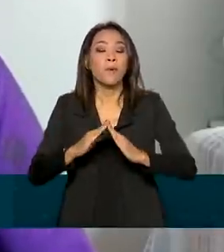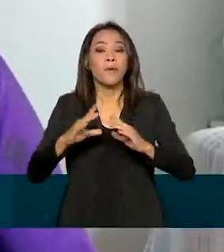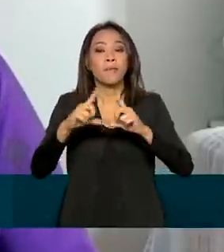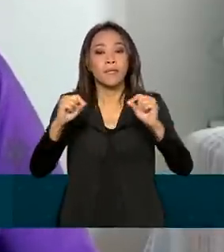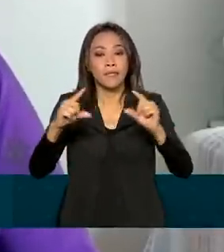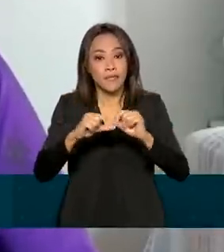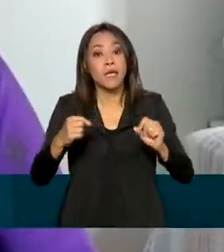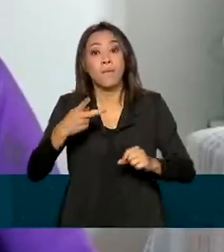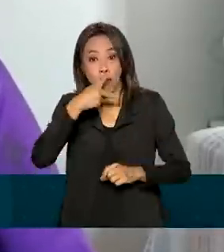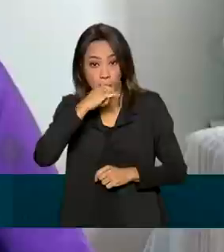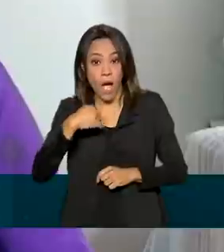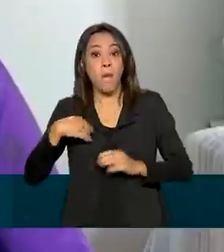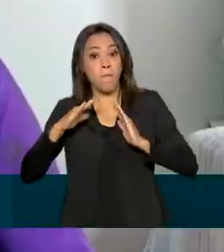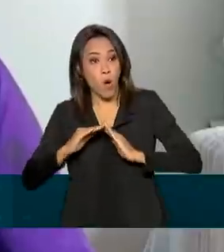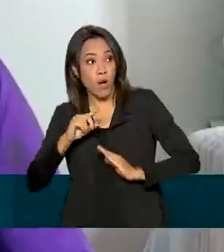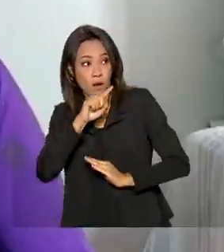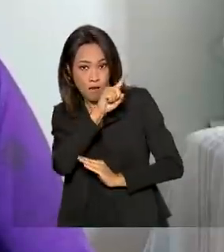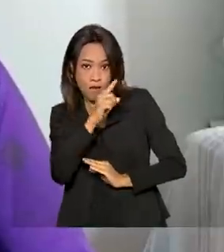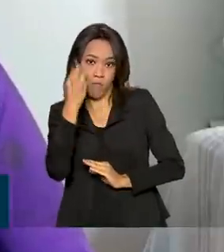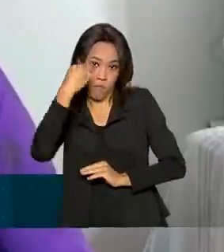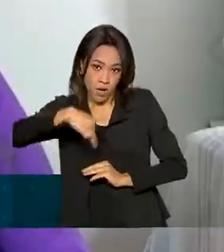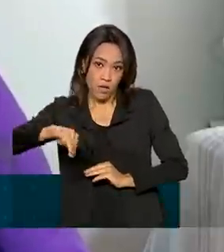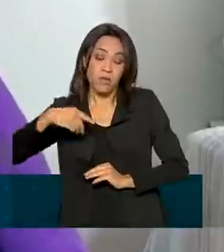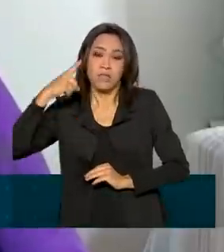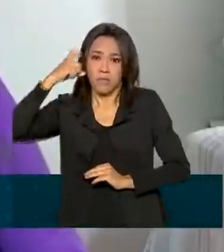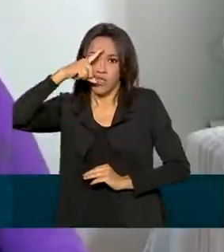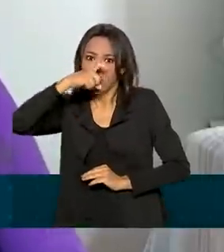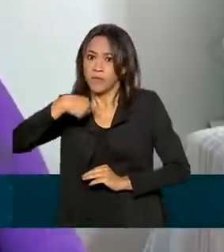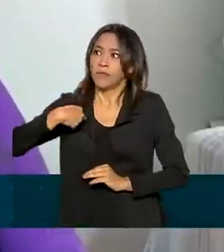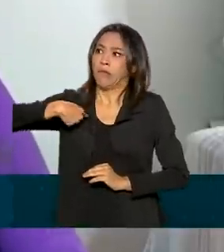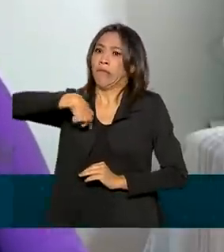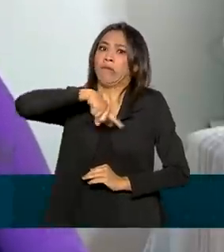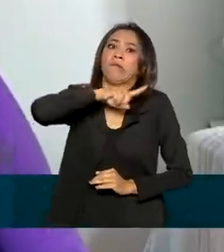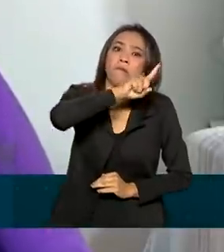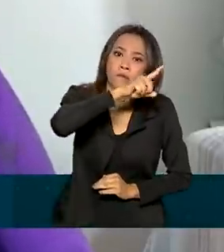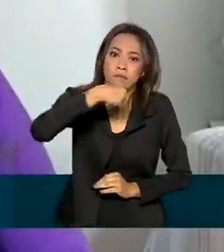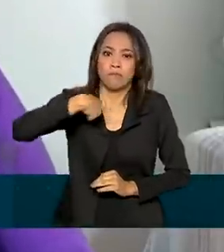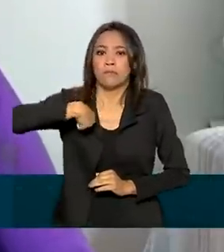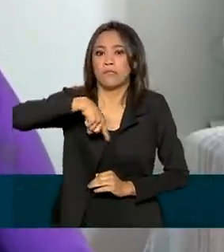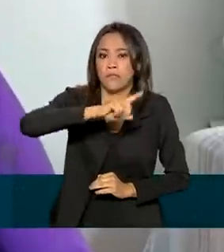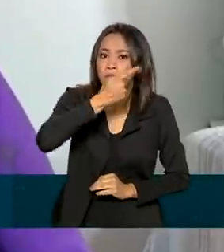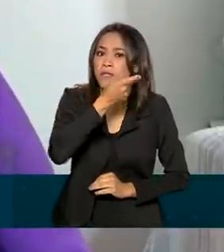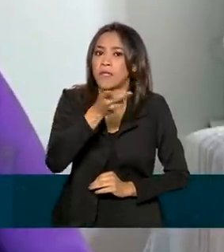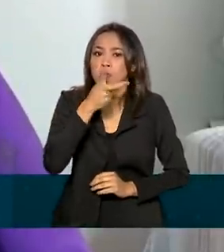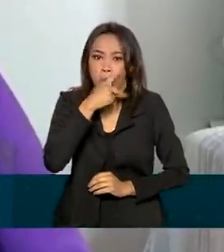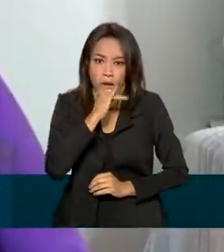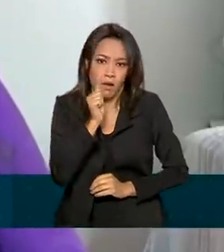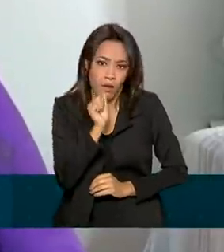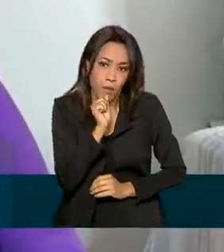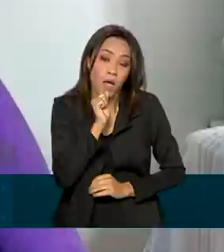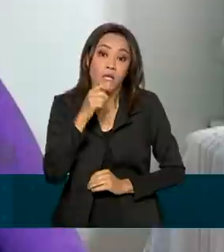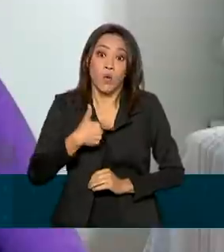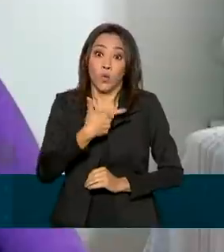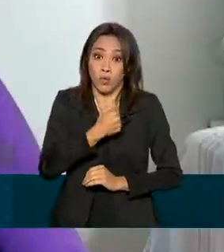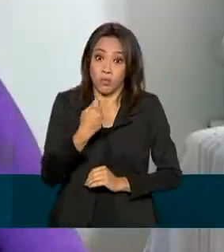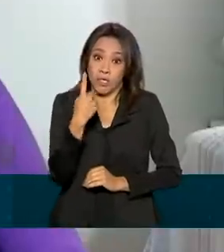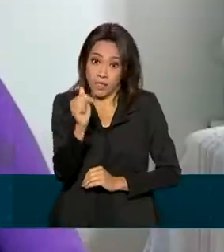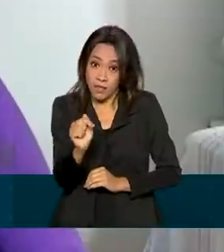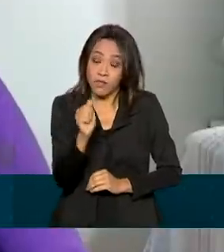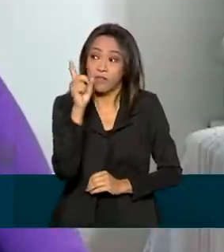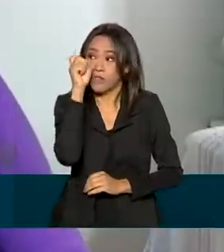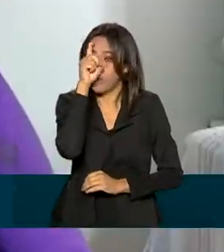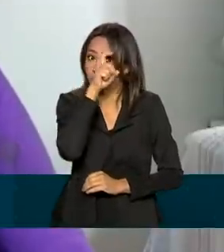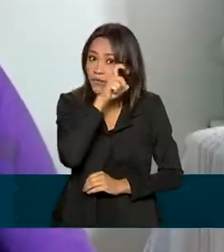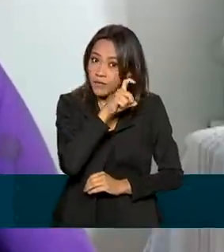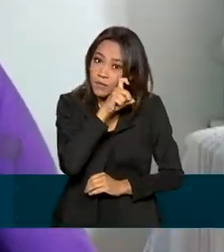Então meus pais ainda moram lá. Então sempre foi uma dificuldade muito grande de eu conseguir visitar meus pais. Então até 2017, eu realizei poucas viagens de visitar